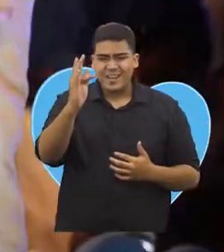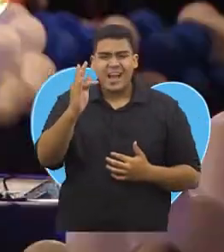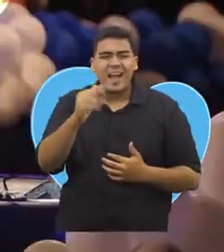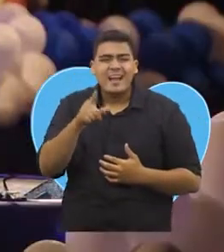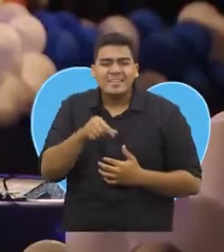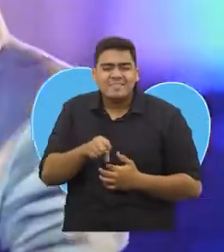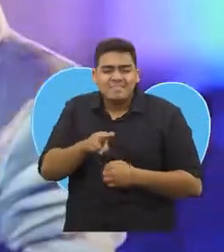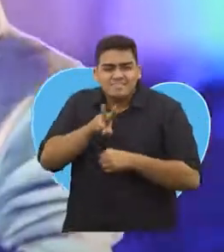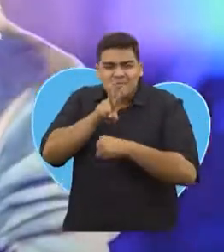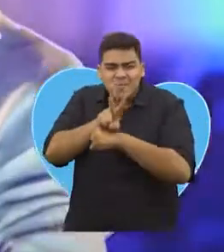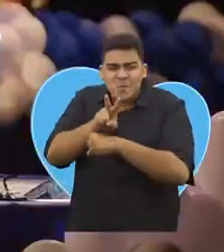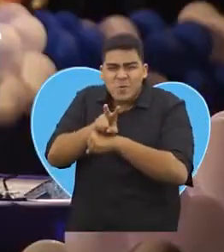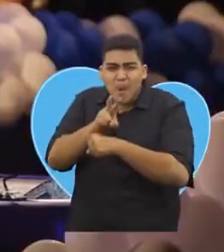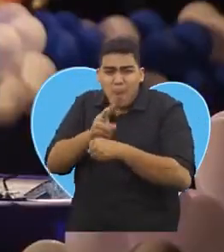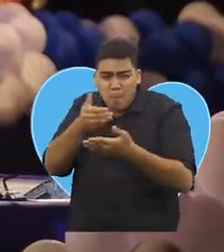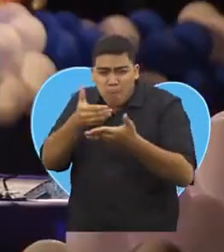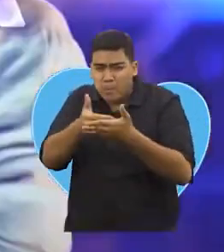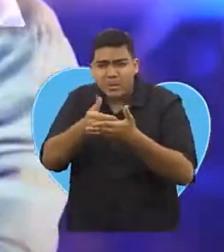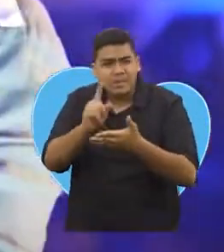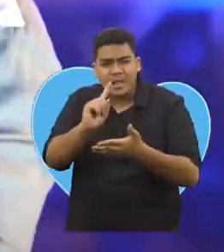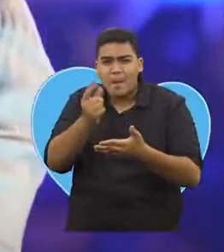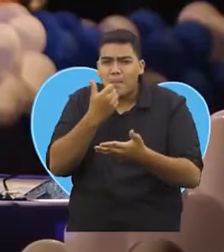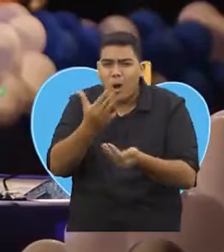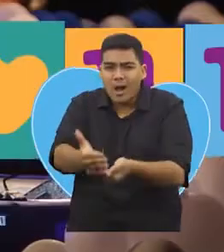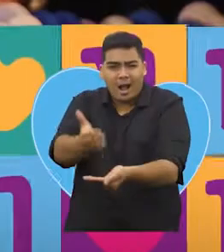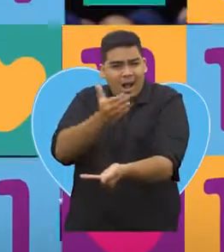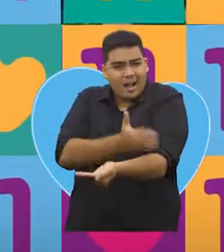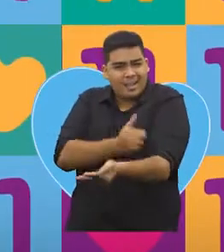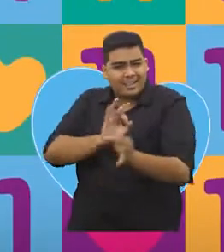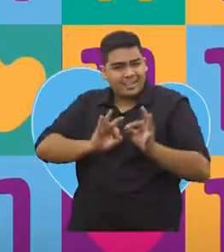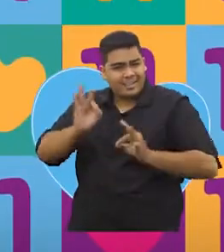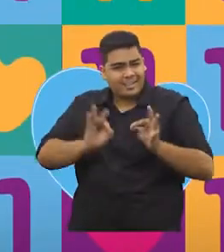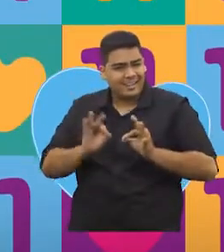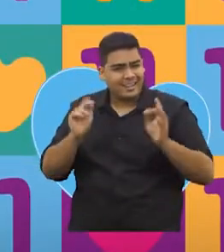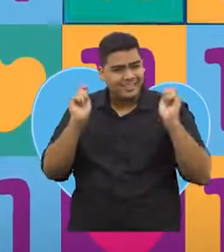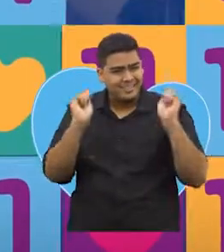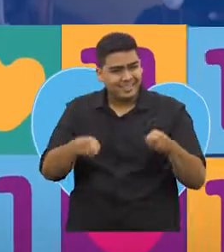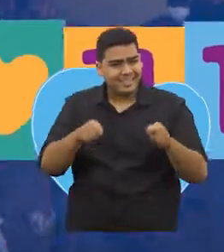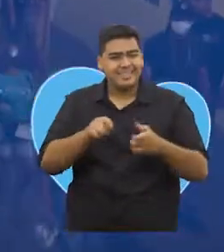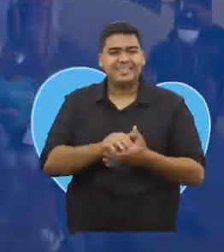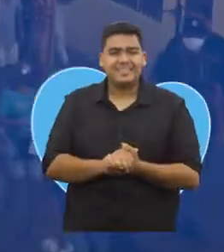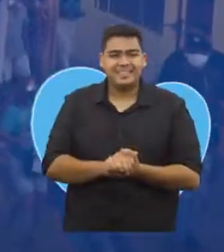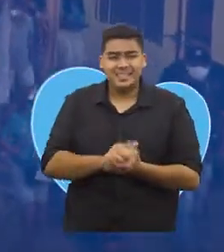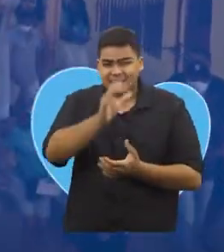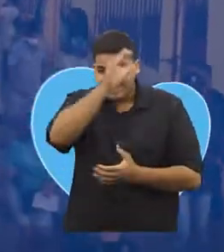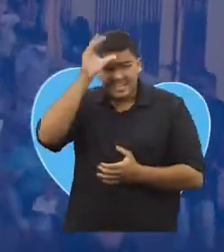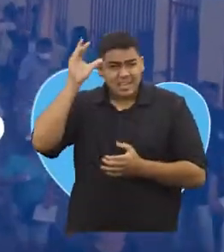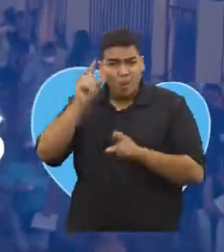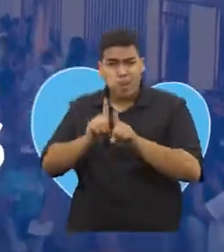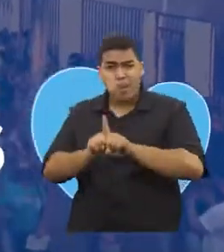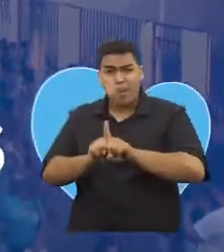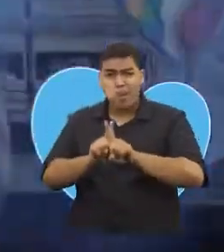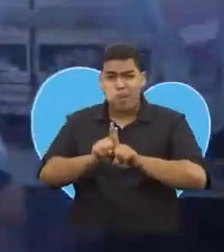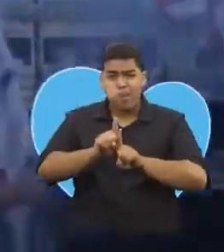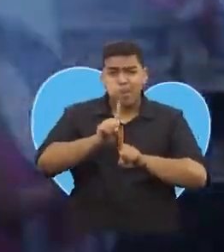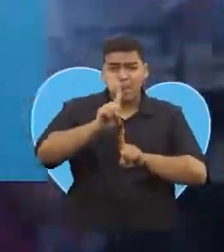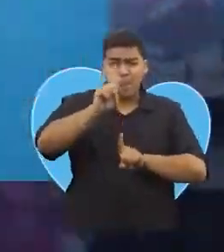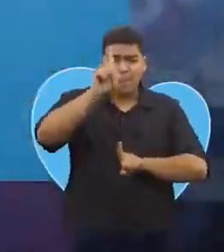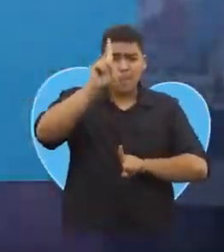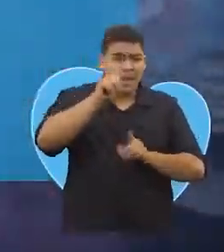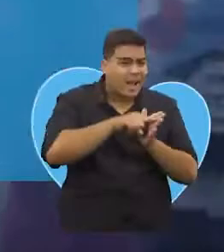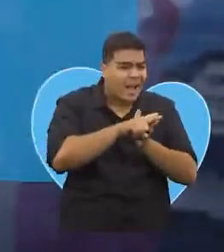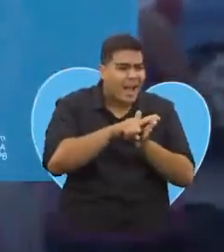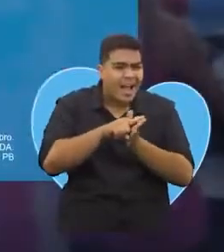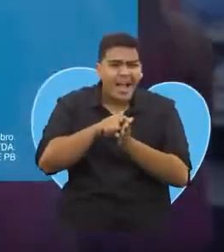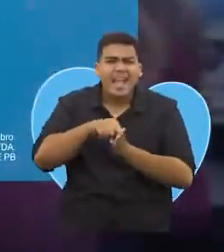se cuida quando ele chega. Se prepara hoje. Cícero lidera todas as pesquisas. O